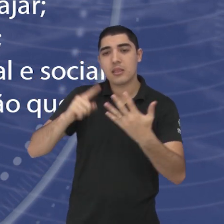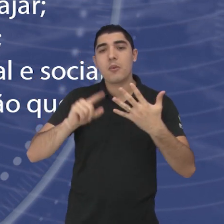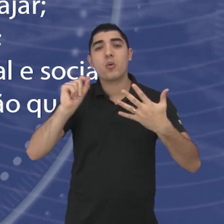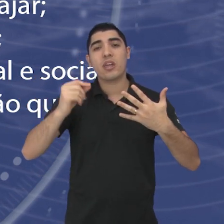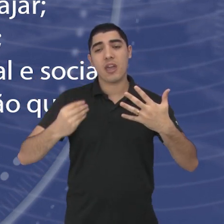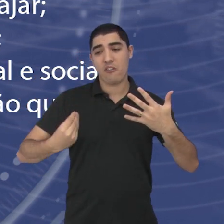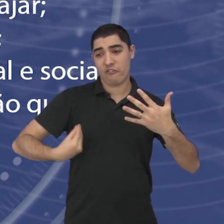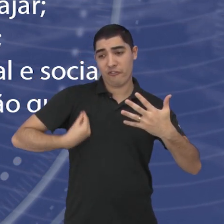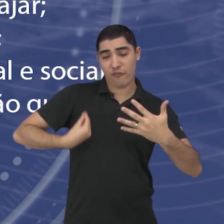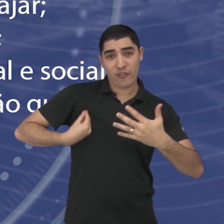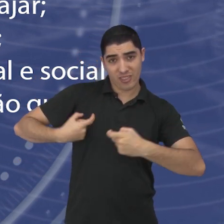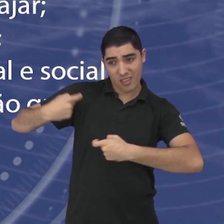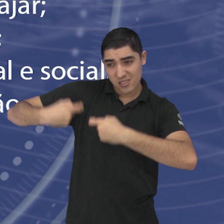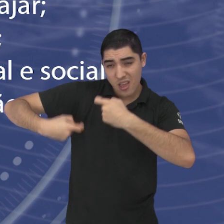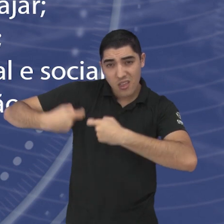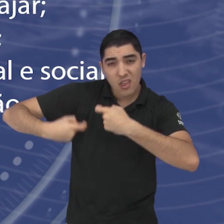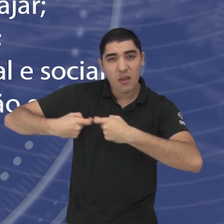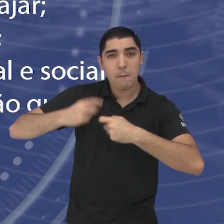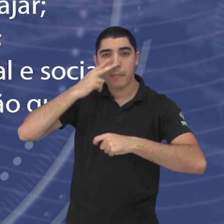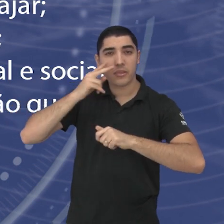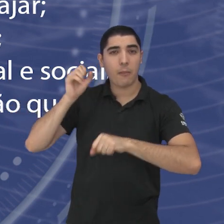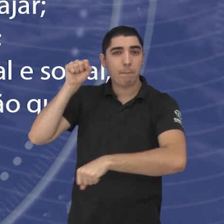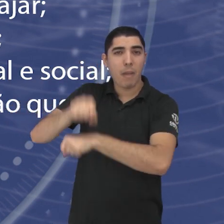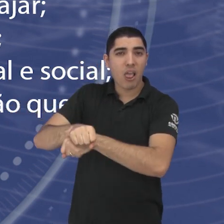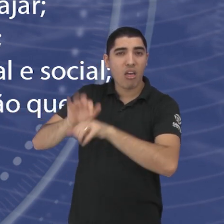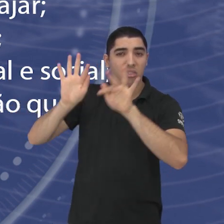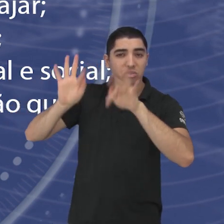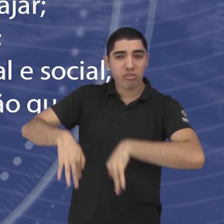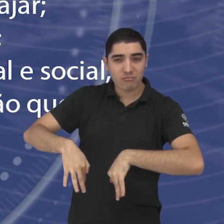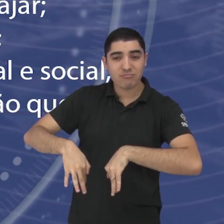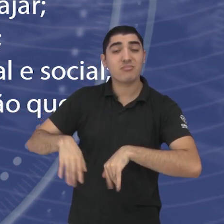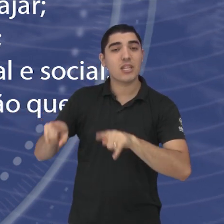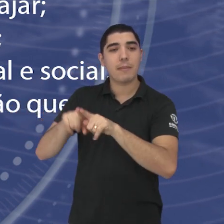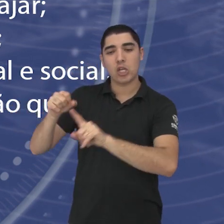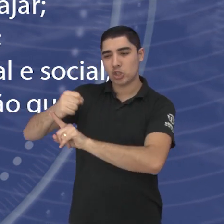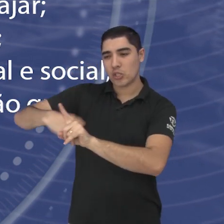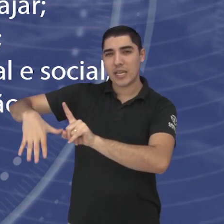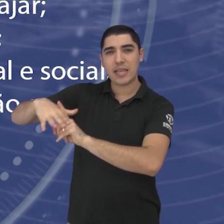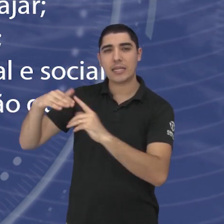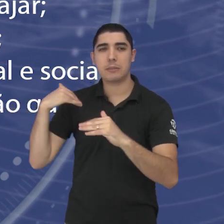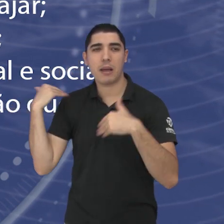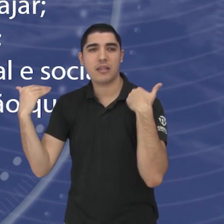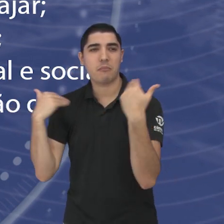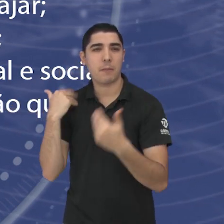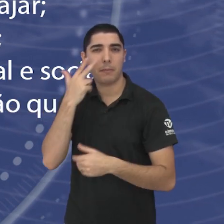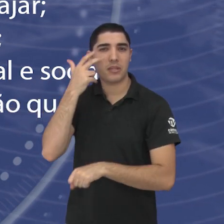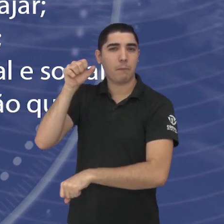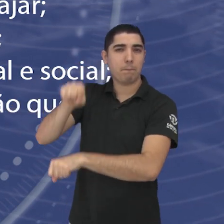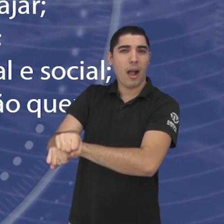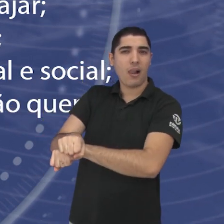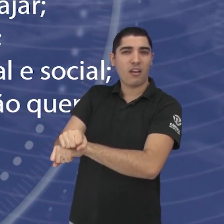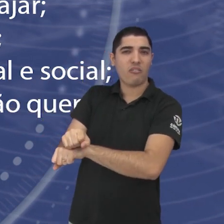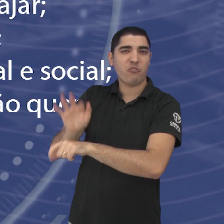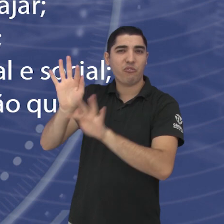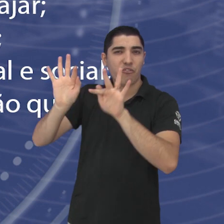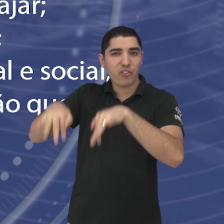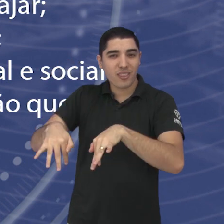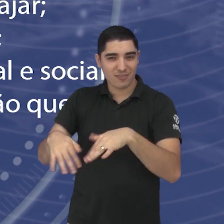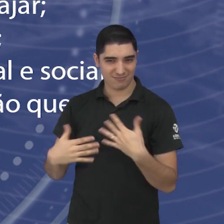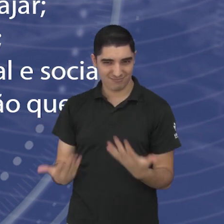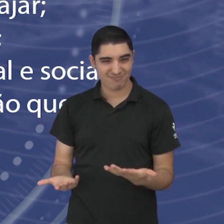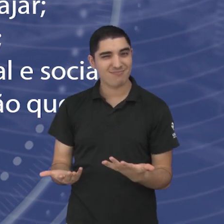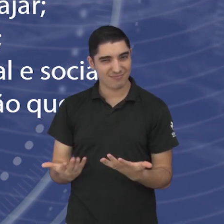sexual, social, que é o que a gente falou que interfere, né? Principalmente nos primeiros anos da criança. A criança